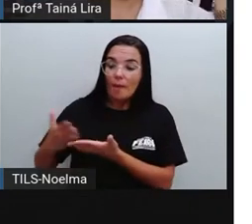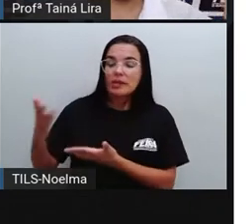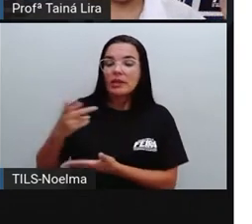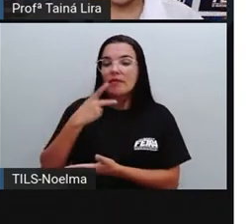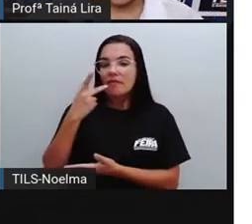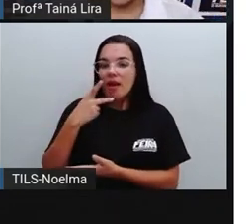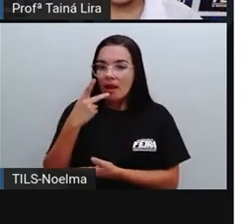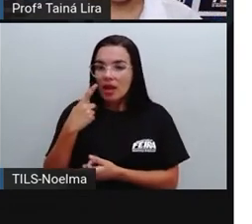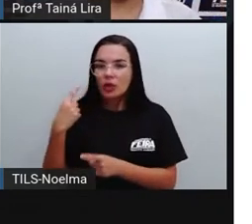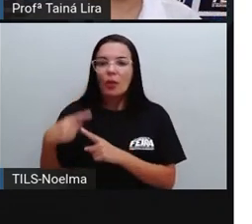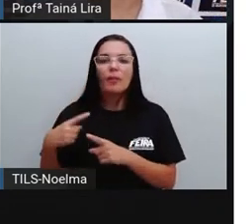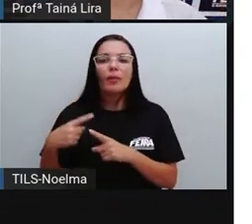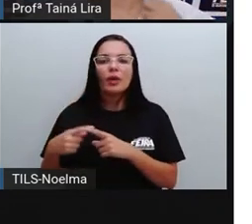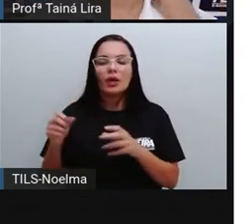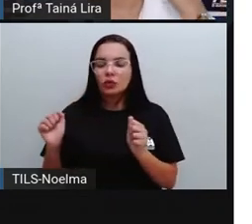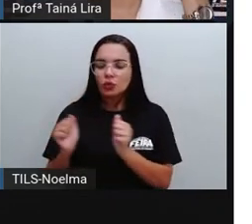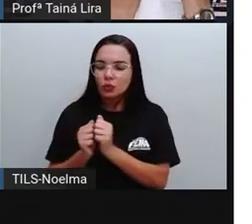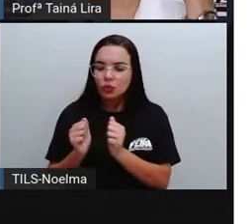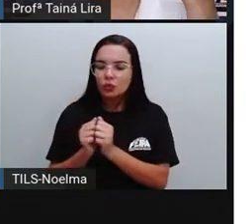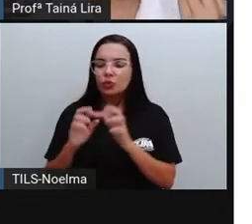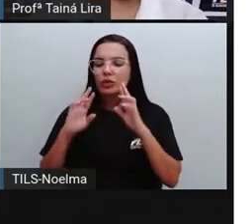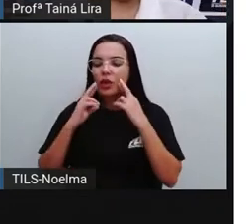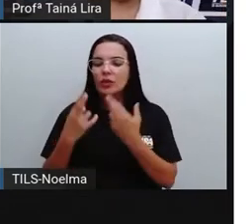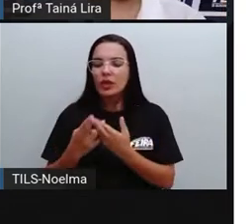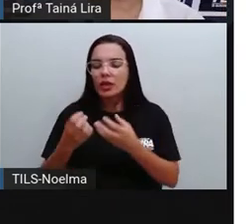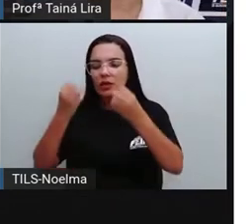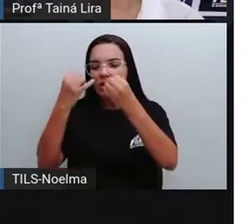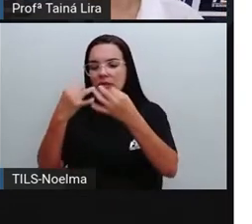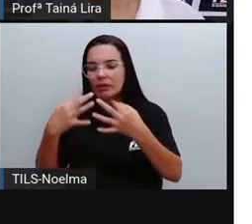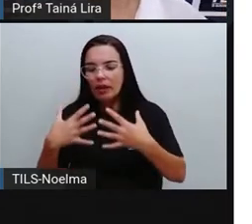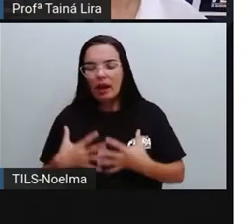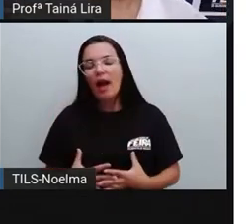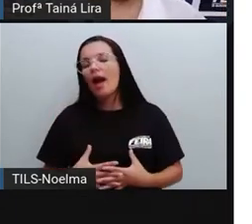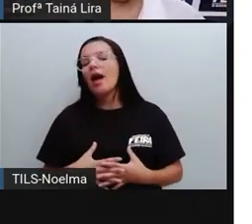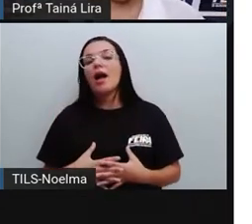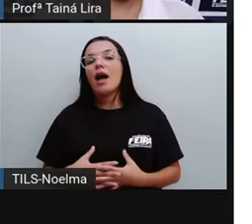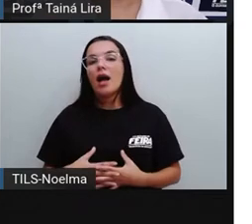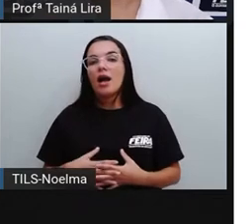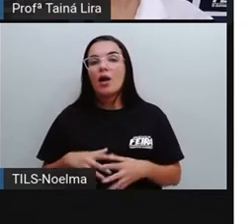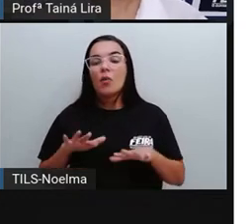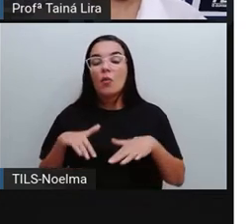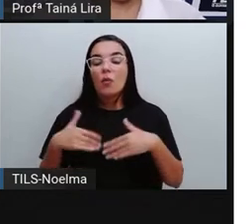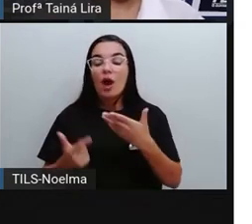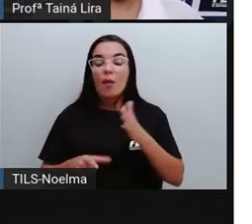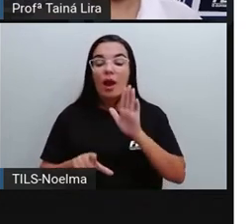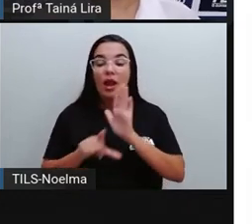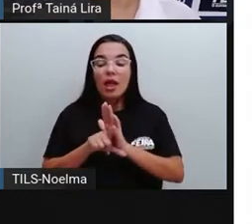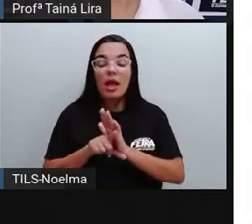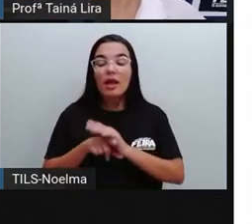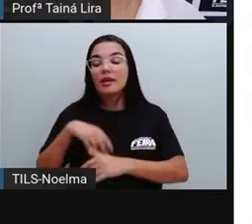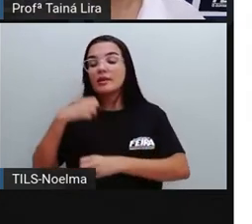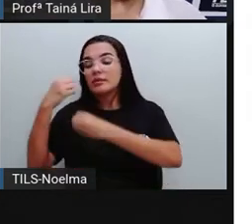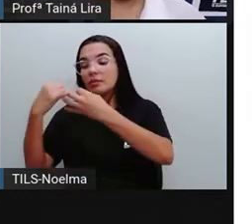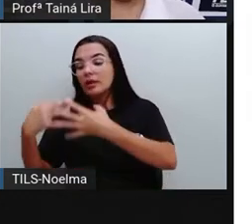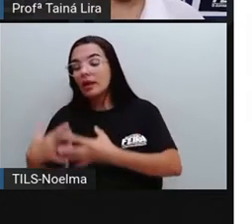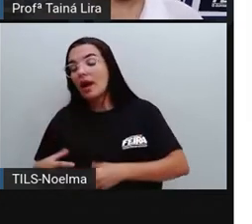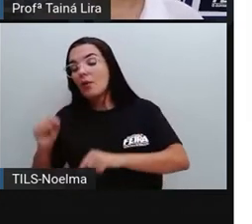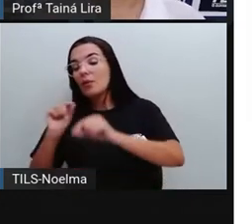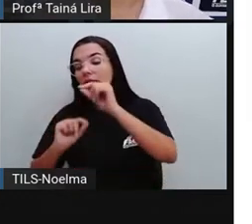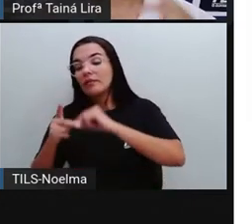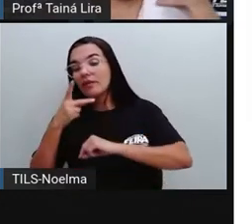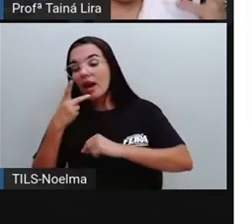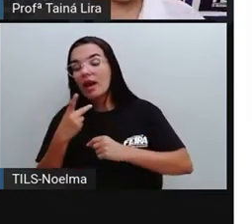falando porque é que eles estão se reunindo, explicar, né, qual é a lei, o que é que diz essa lei, dá a